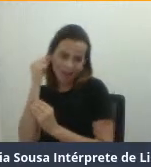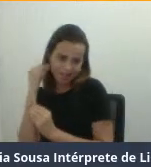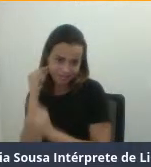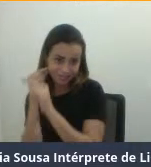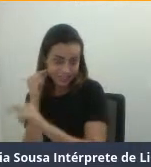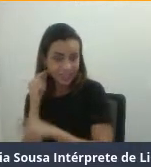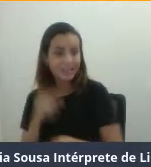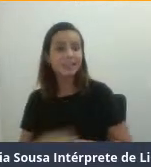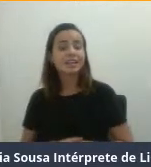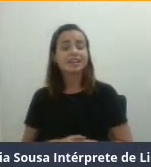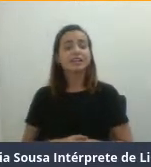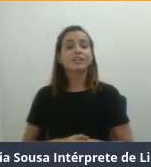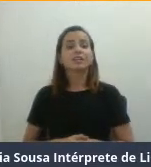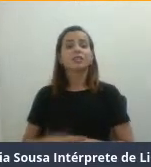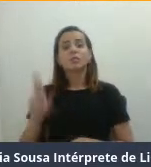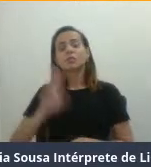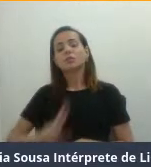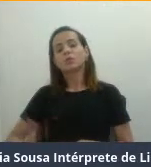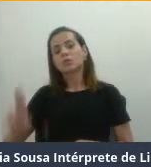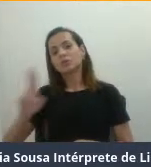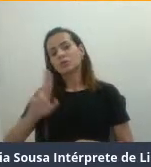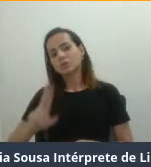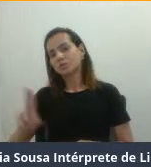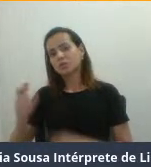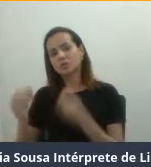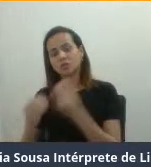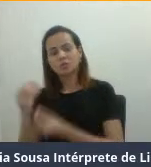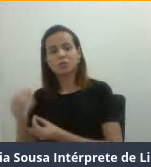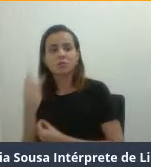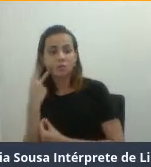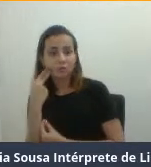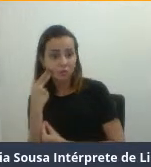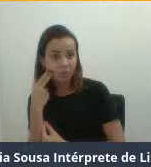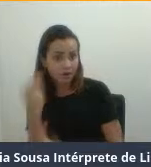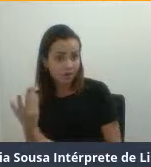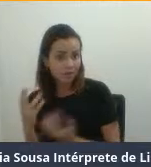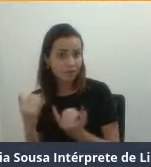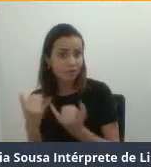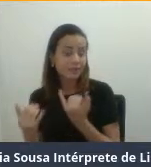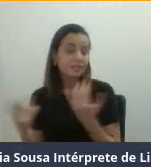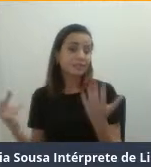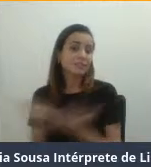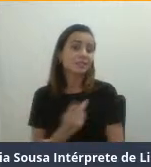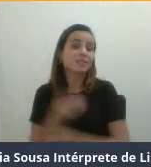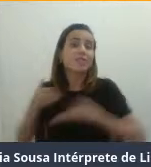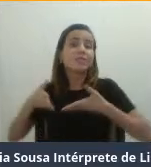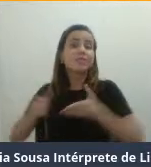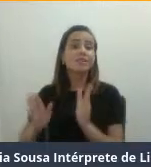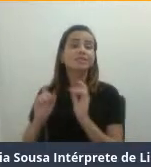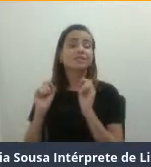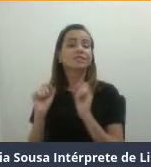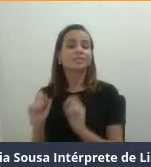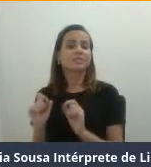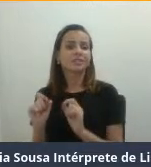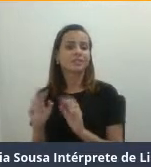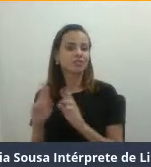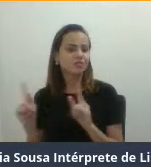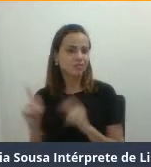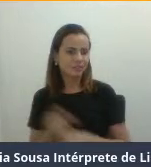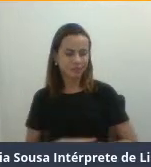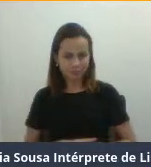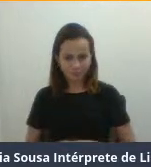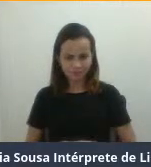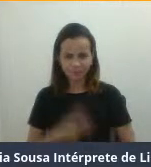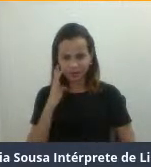camundongo cruzou com o camundongo normal e terminou que houve o nascimento desta cria. Então, observem como